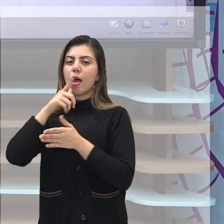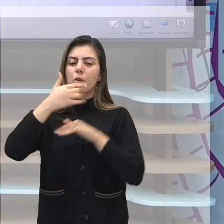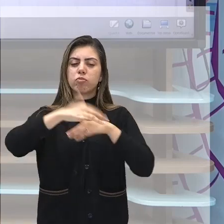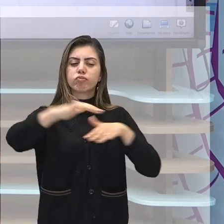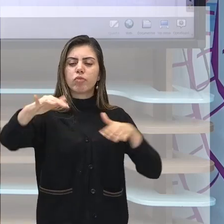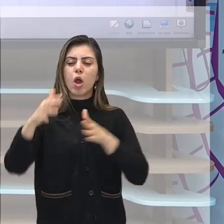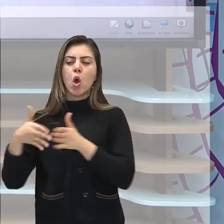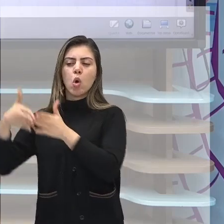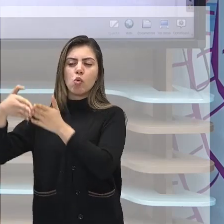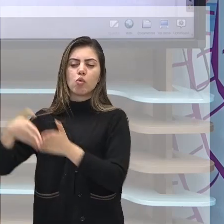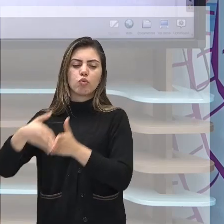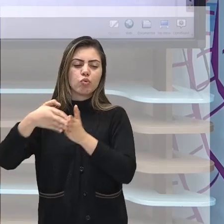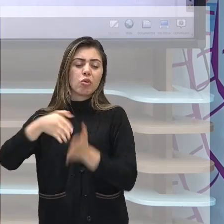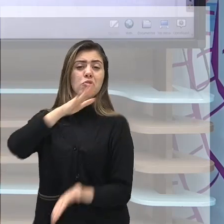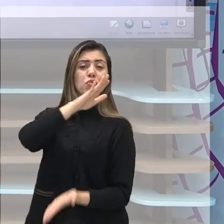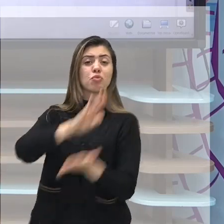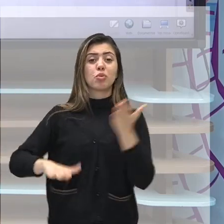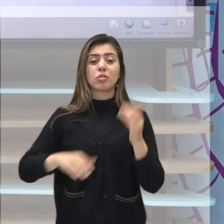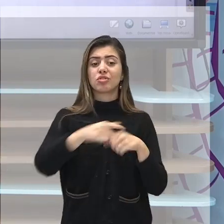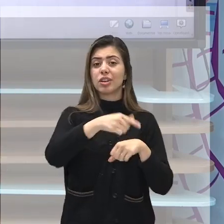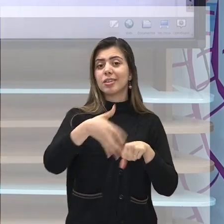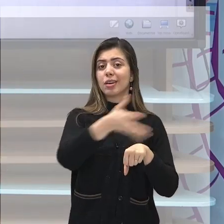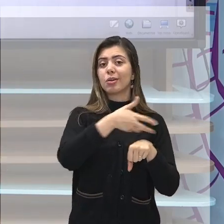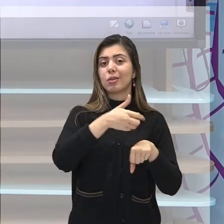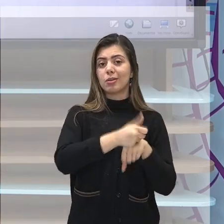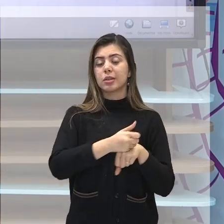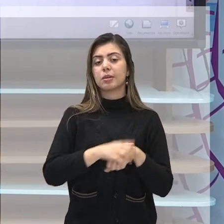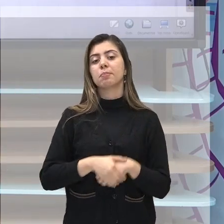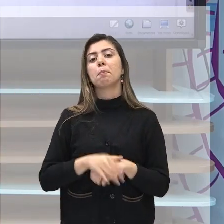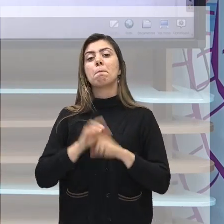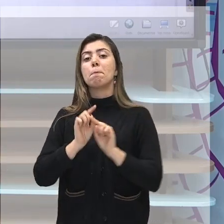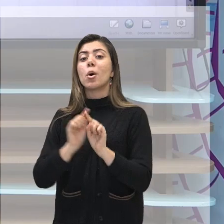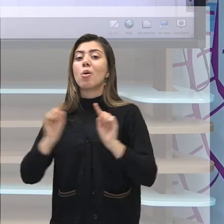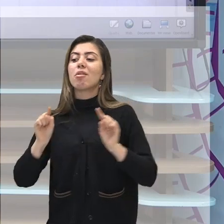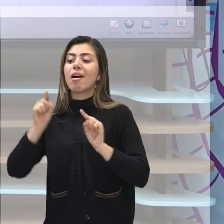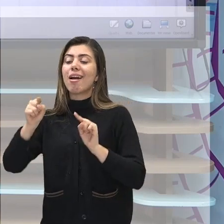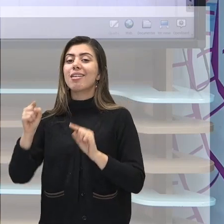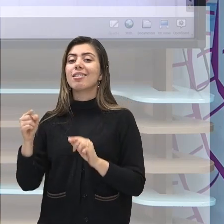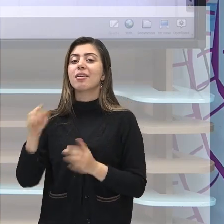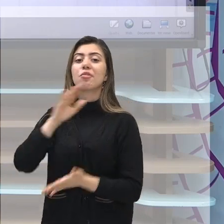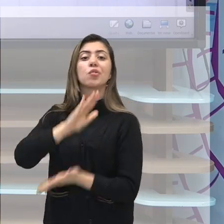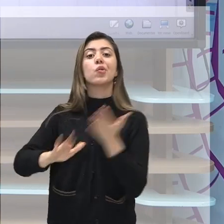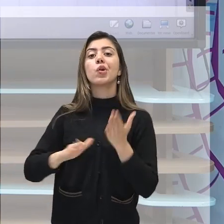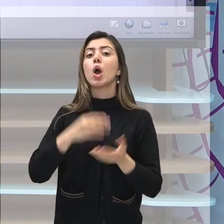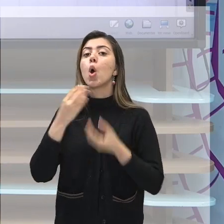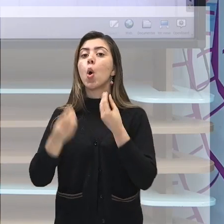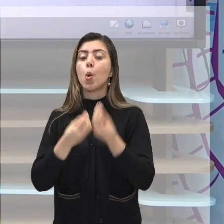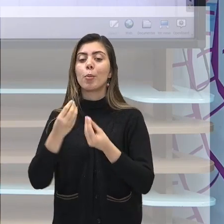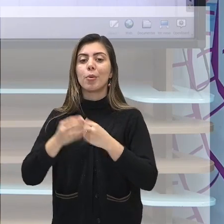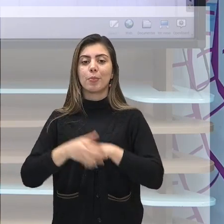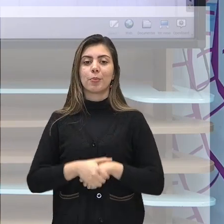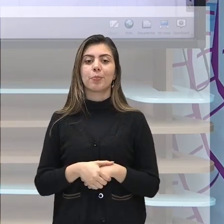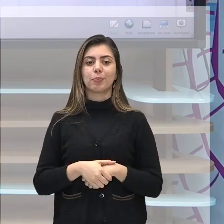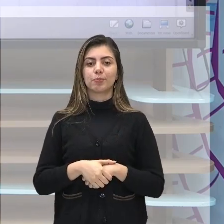poder fugir para a sua colônia. Mas, essa fuga vai ser